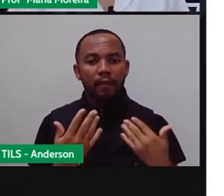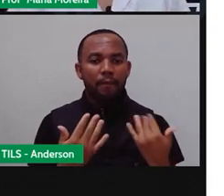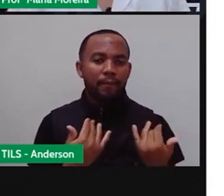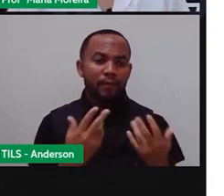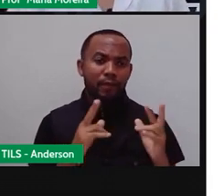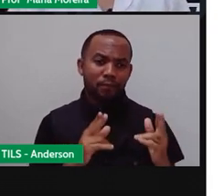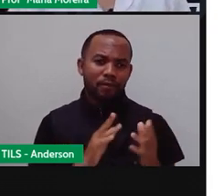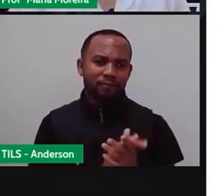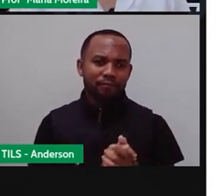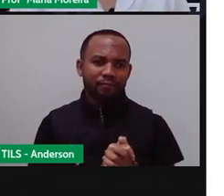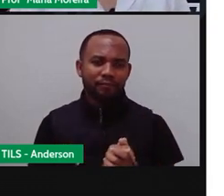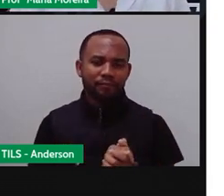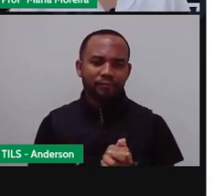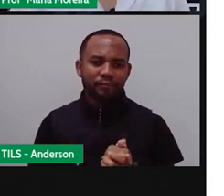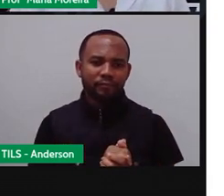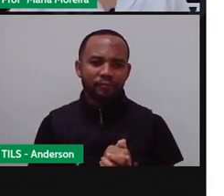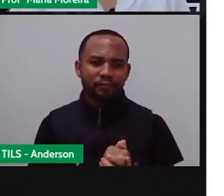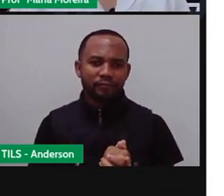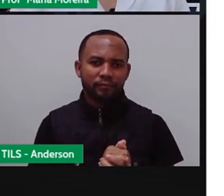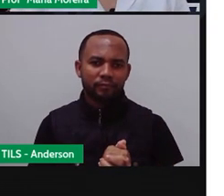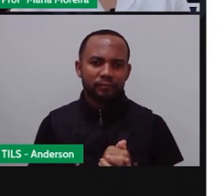de cada vez.